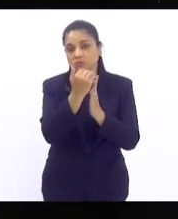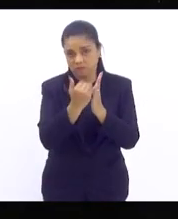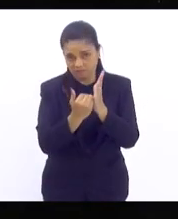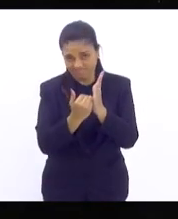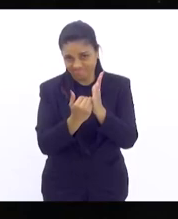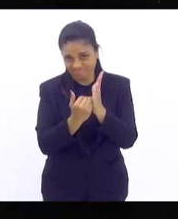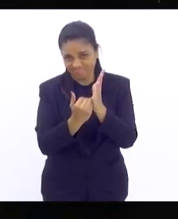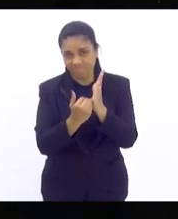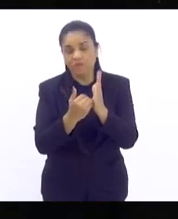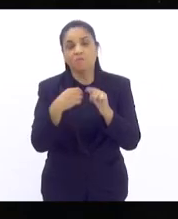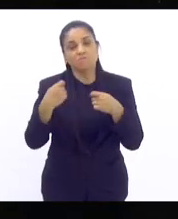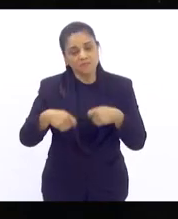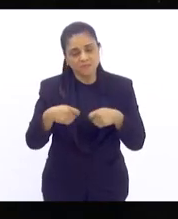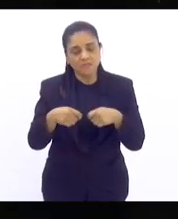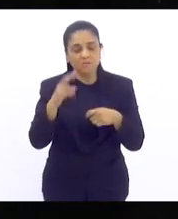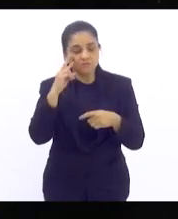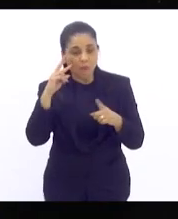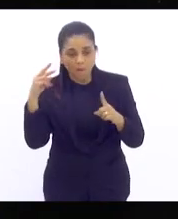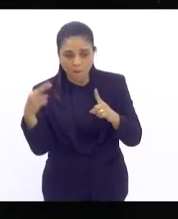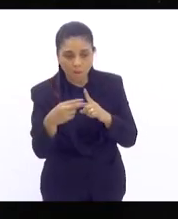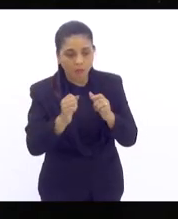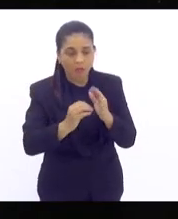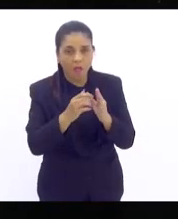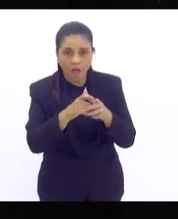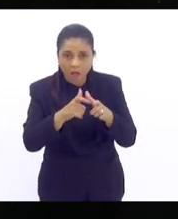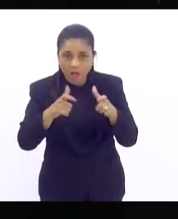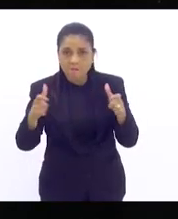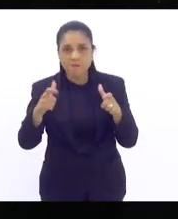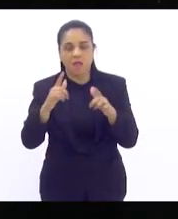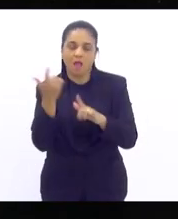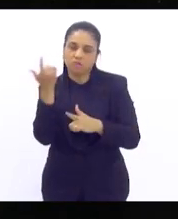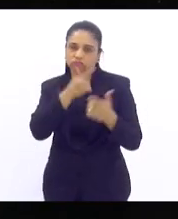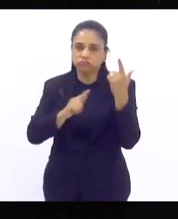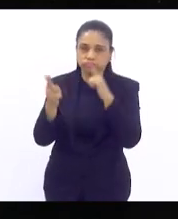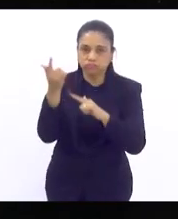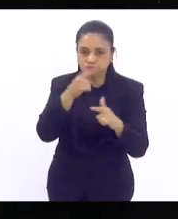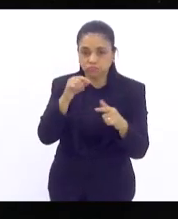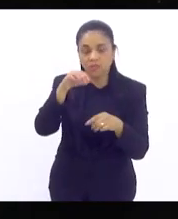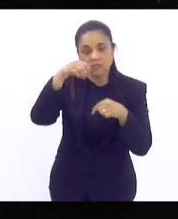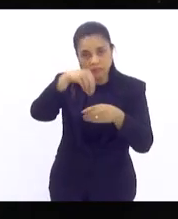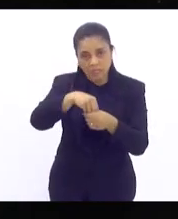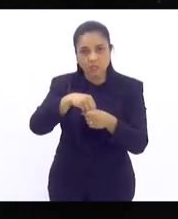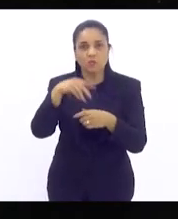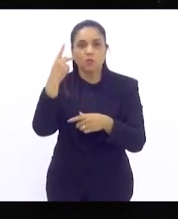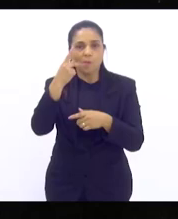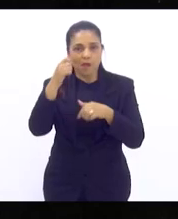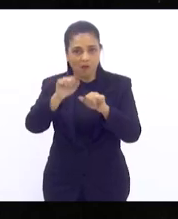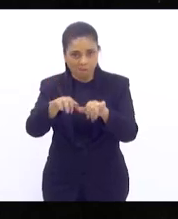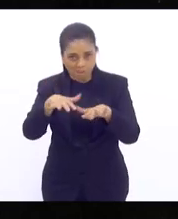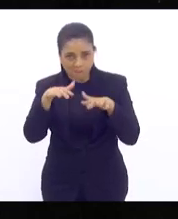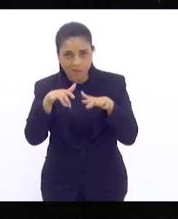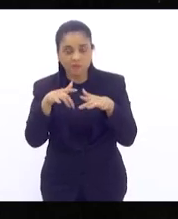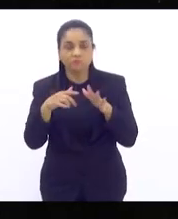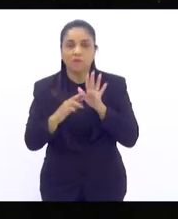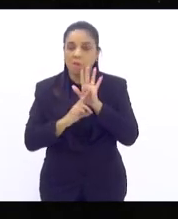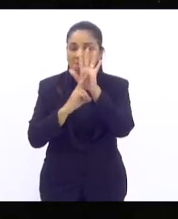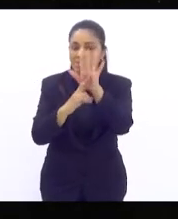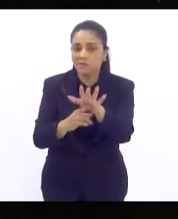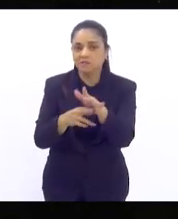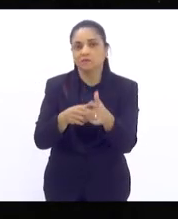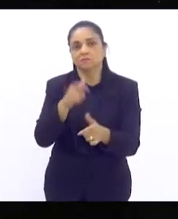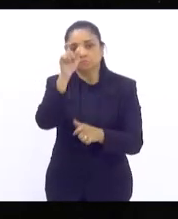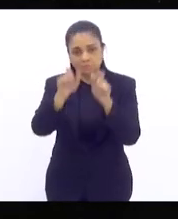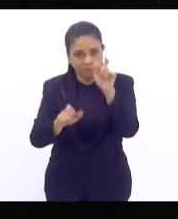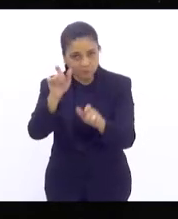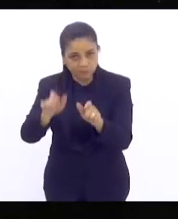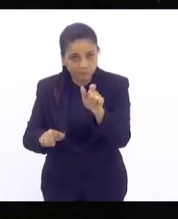o quanto a gente precisa ampliar as nossas conquistas aqui dentro do parlamento representando tantas outras mulheres e fora